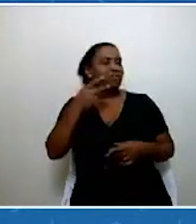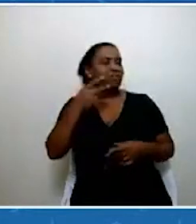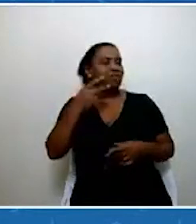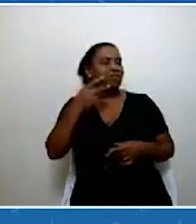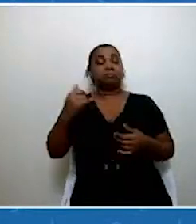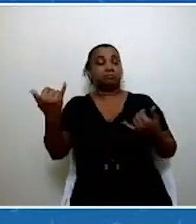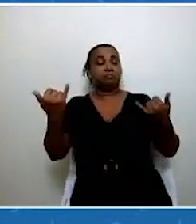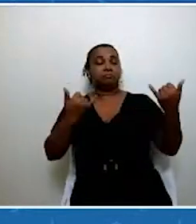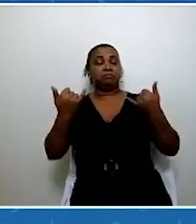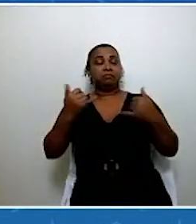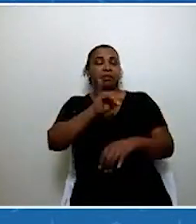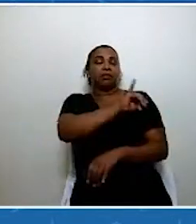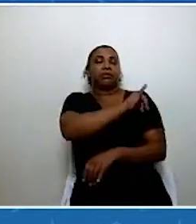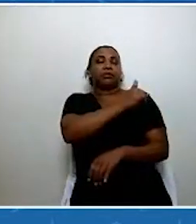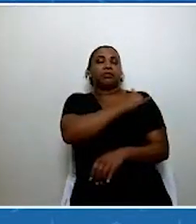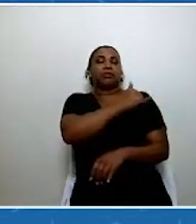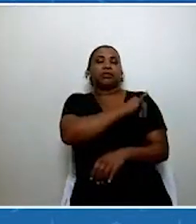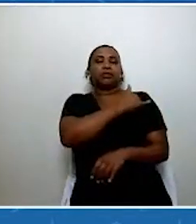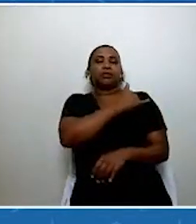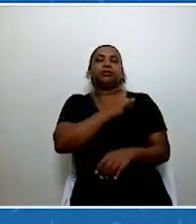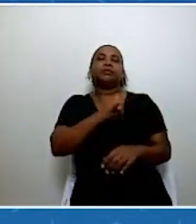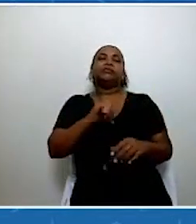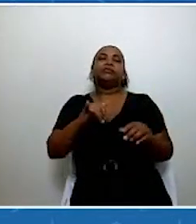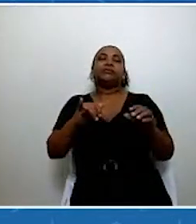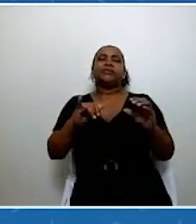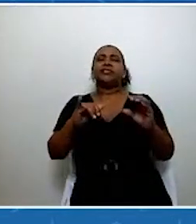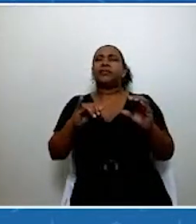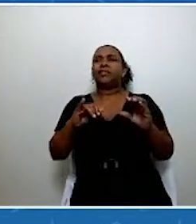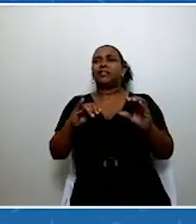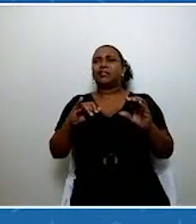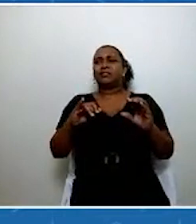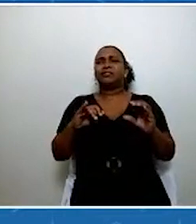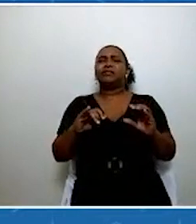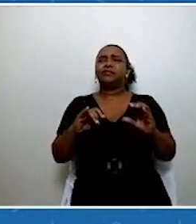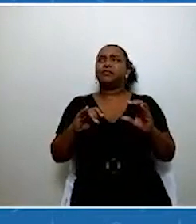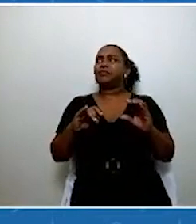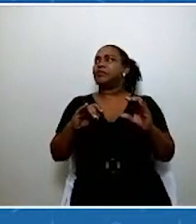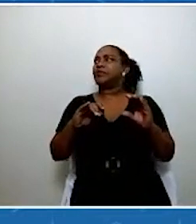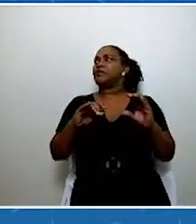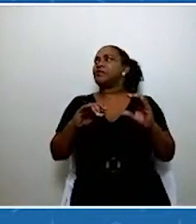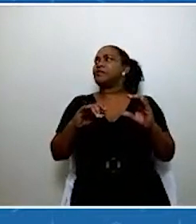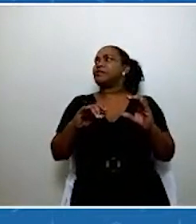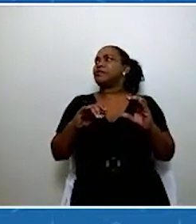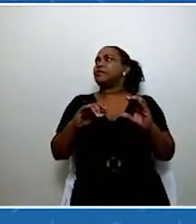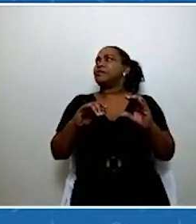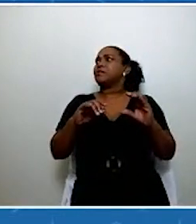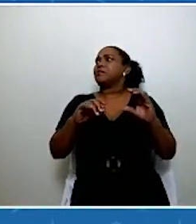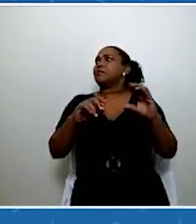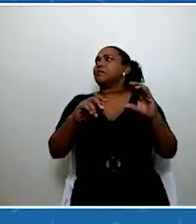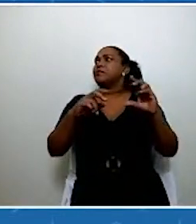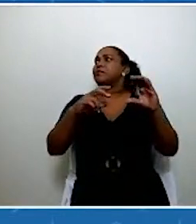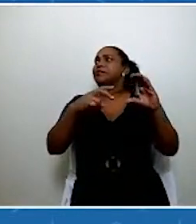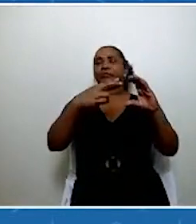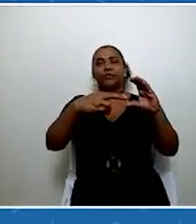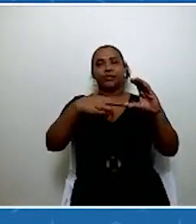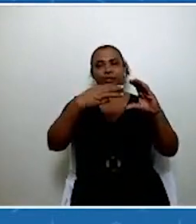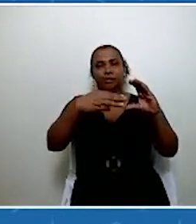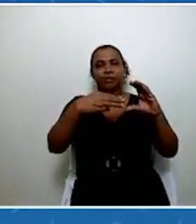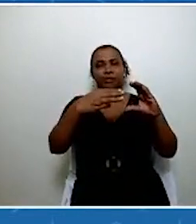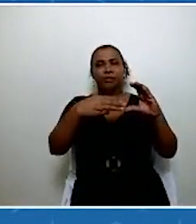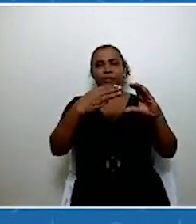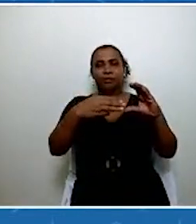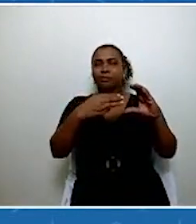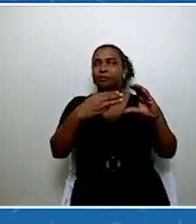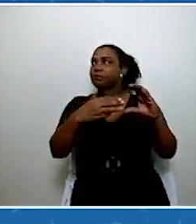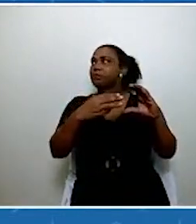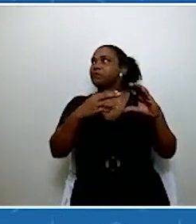Legislativa, a gente está em processo de mudança para o novo prédio, já tinha contado, já tive a oportunidade de contar no Café com PLS